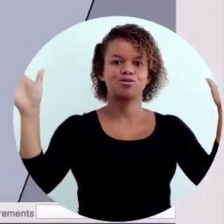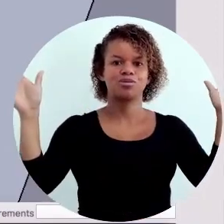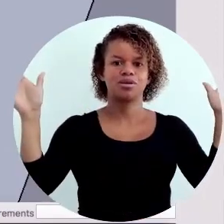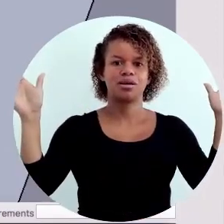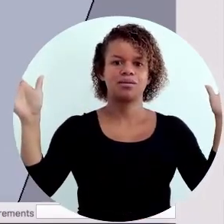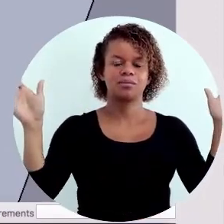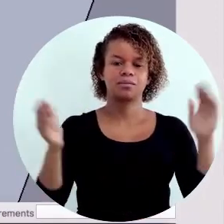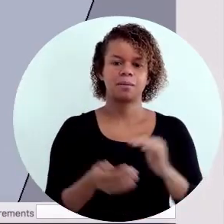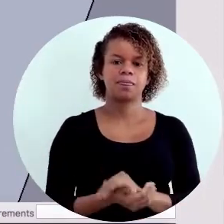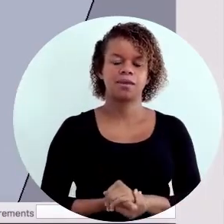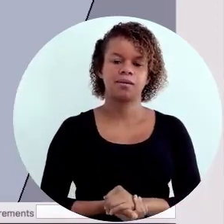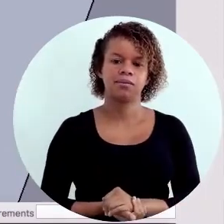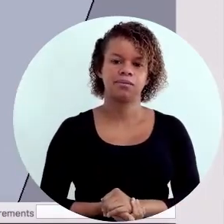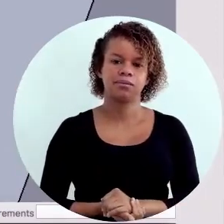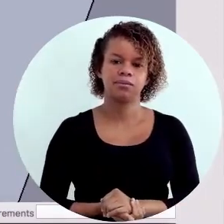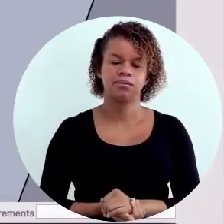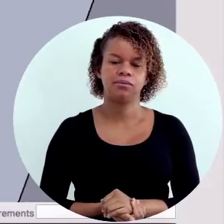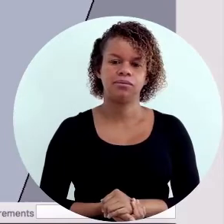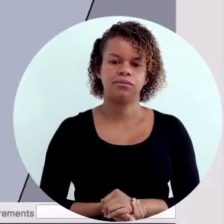essa abertura.